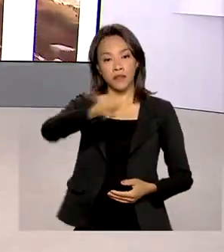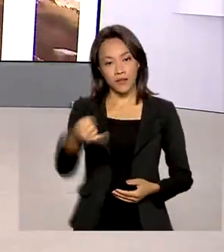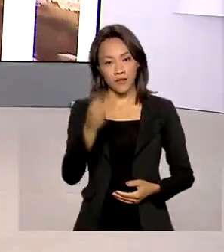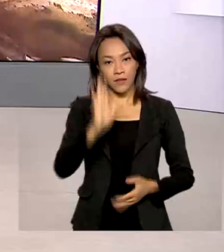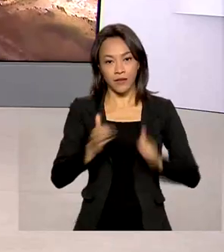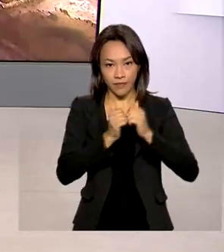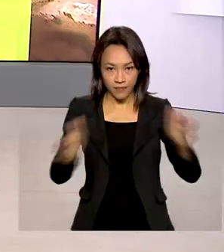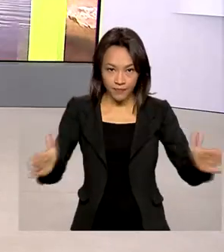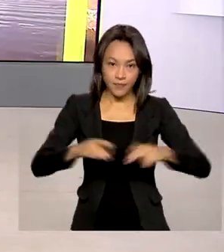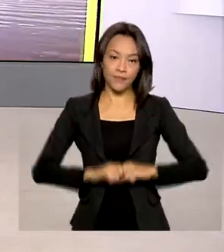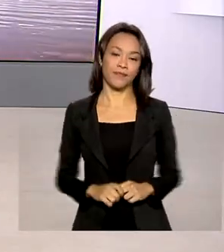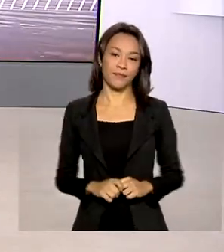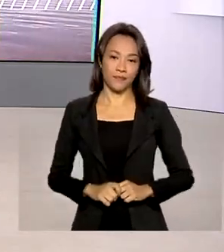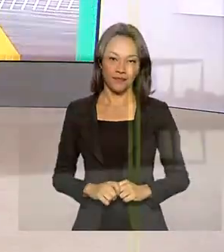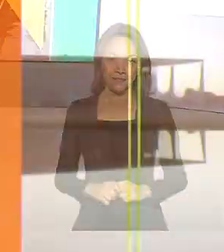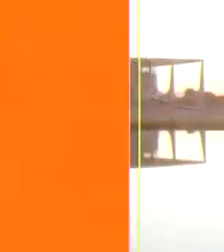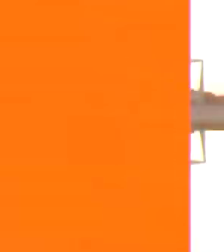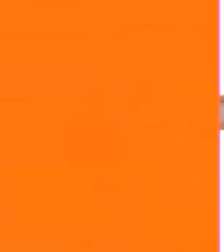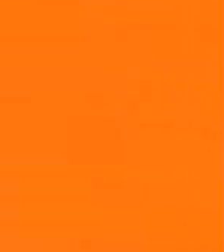já está no ar.